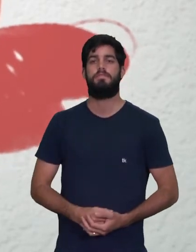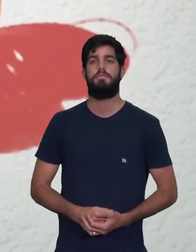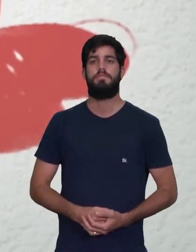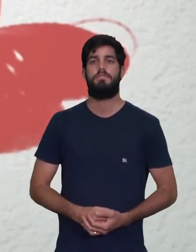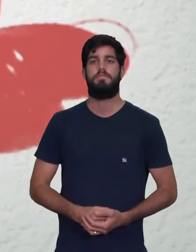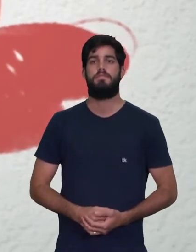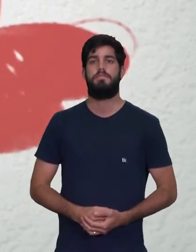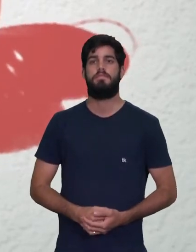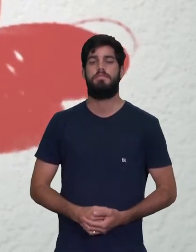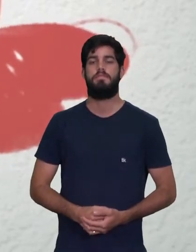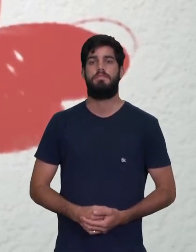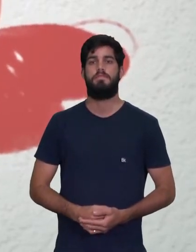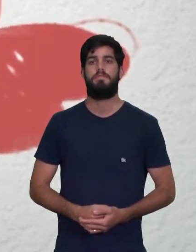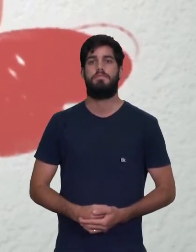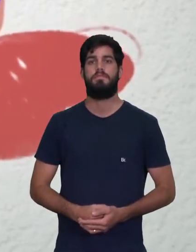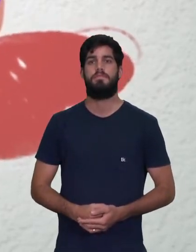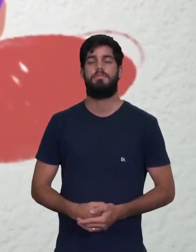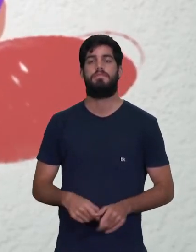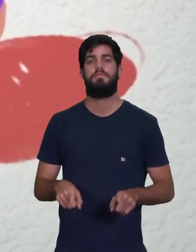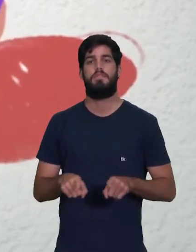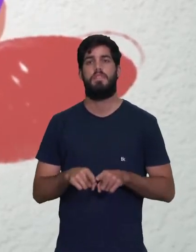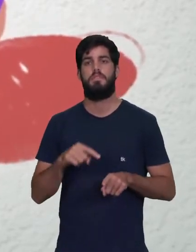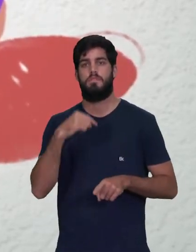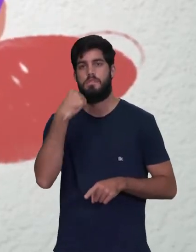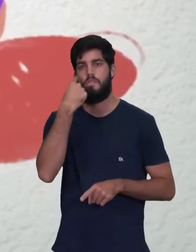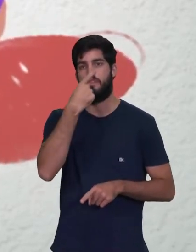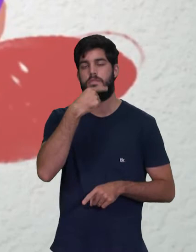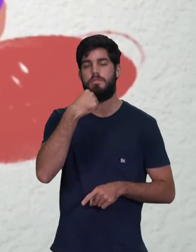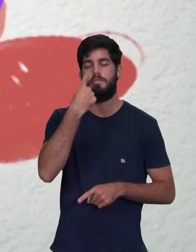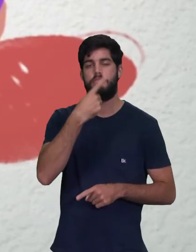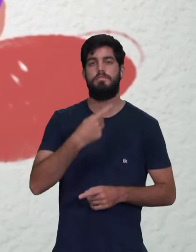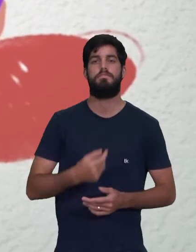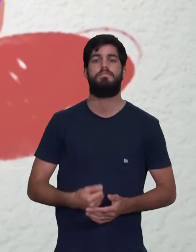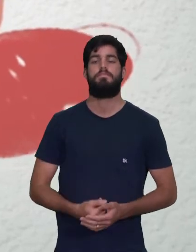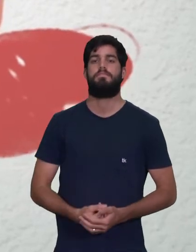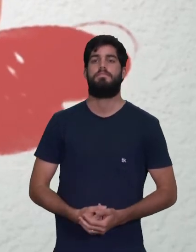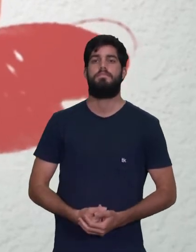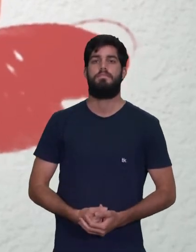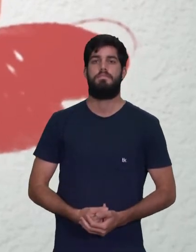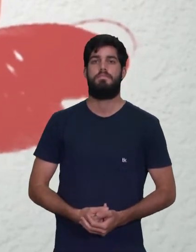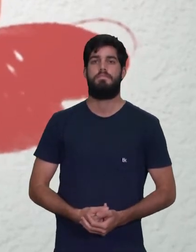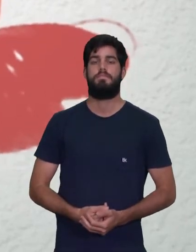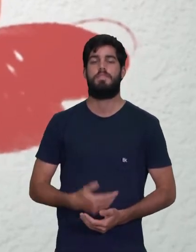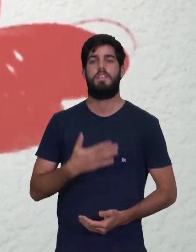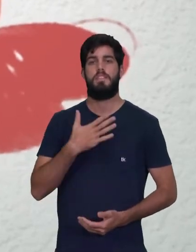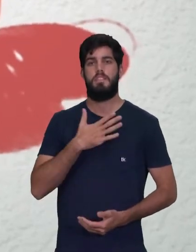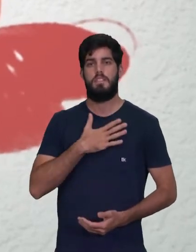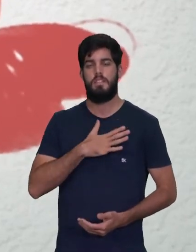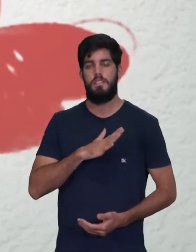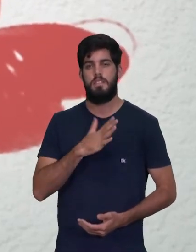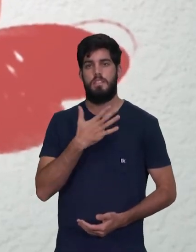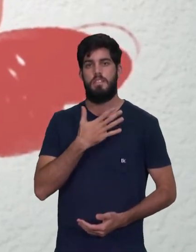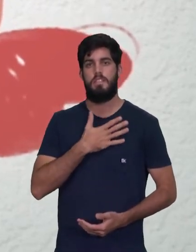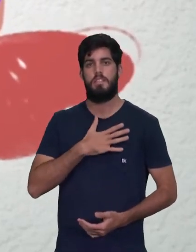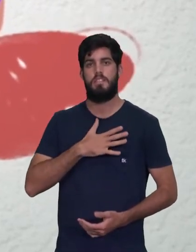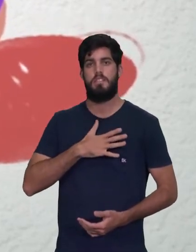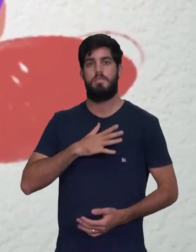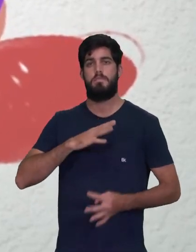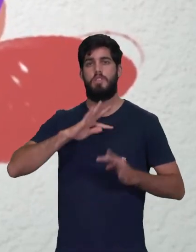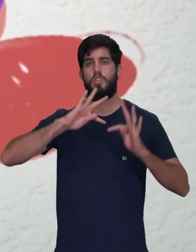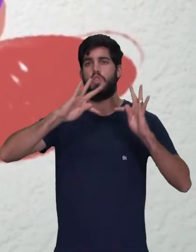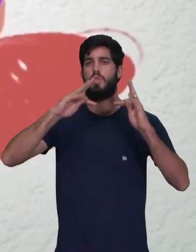os músculos ao redor dos lábios. Relaxe a sua face